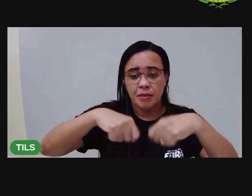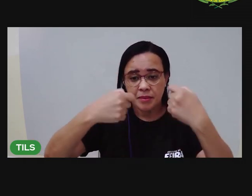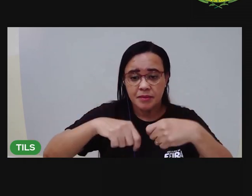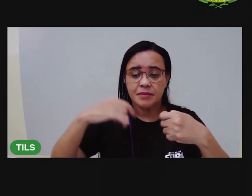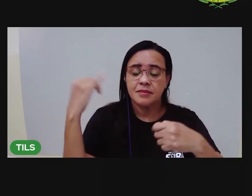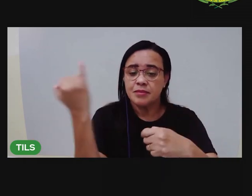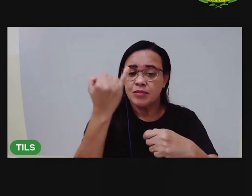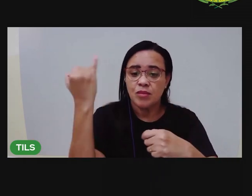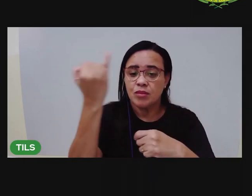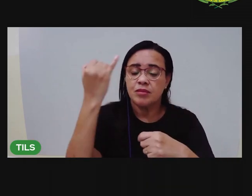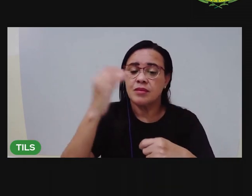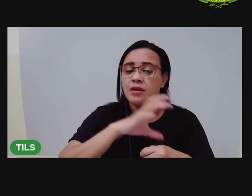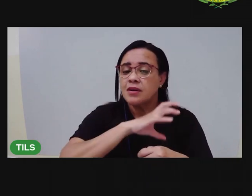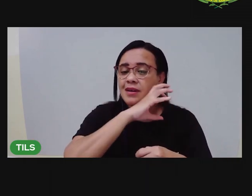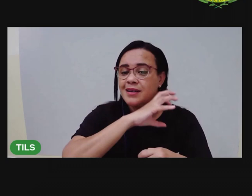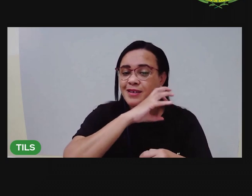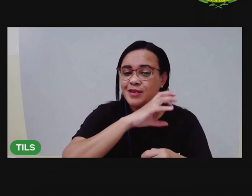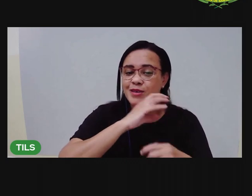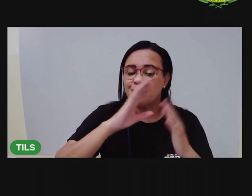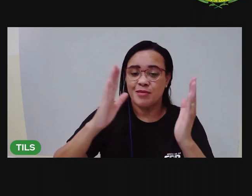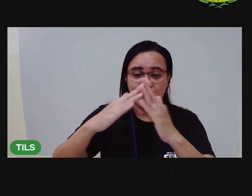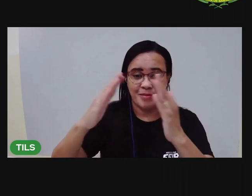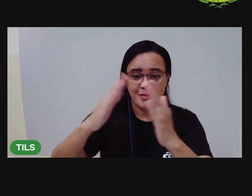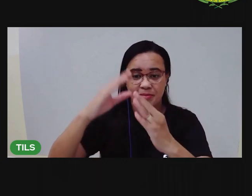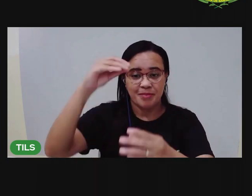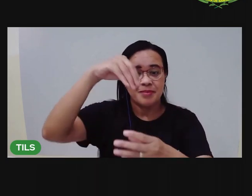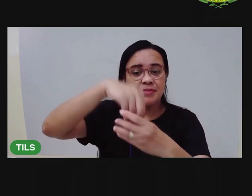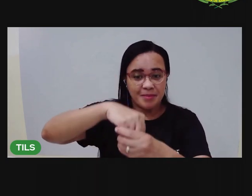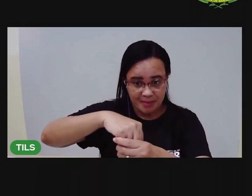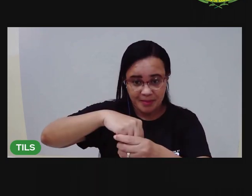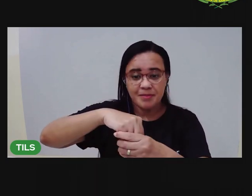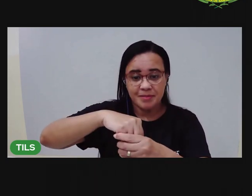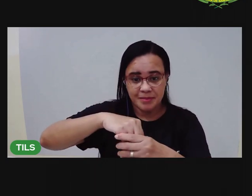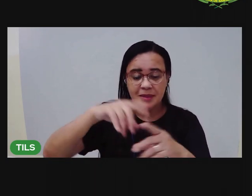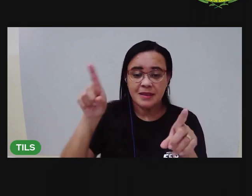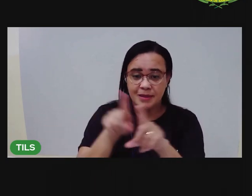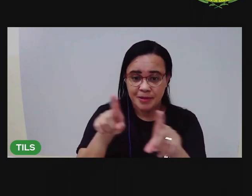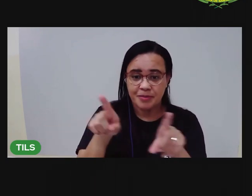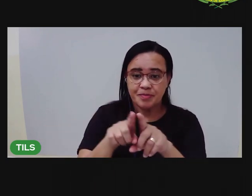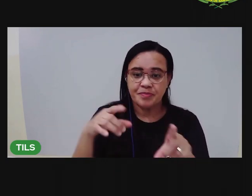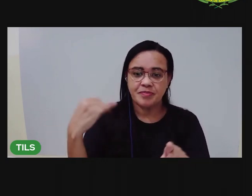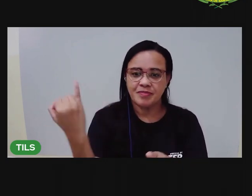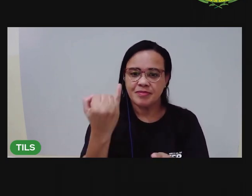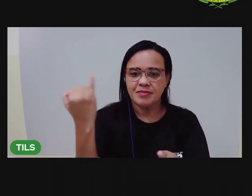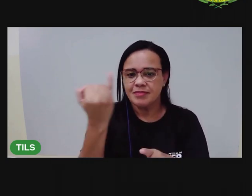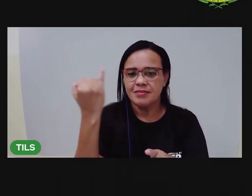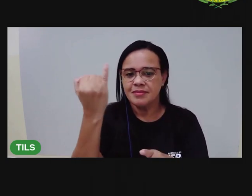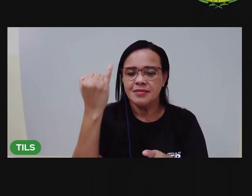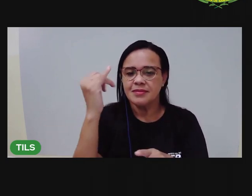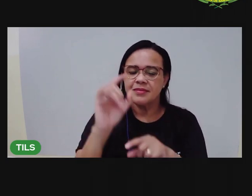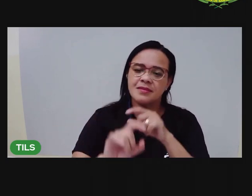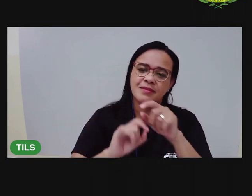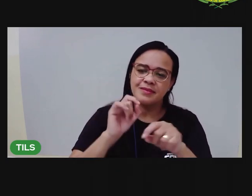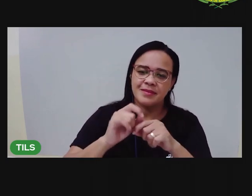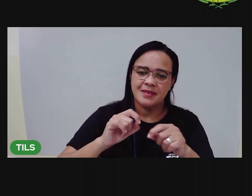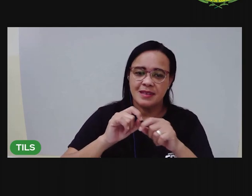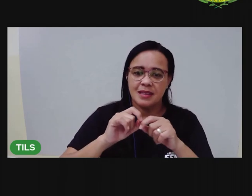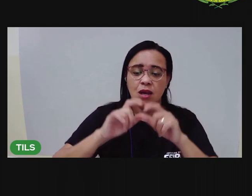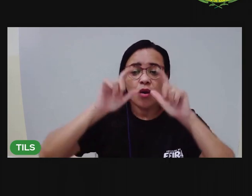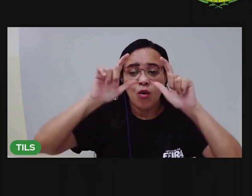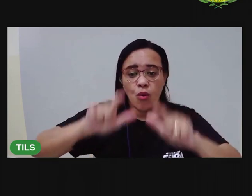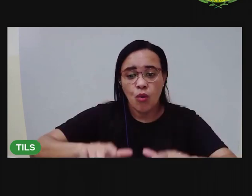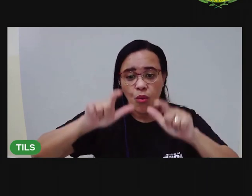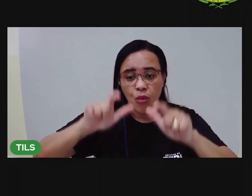domésticos, com as pets. Vimos que é importante... E manter a higienização desse